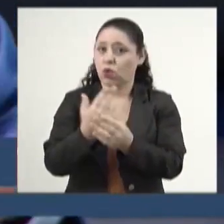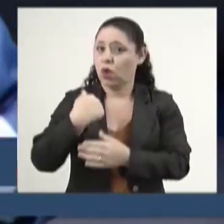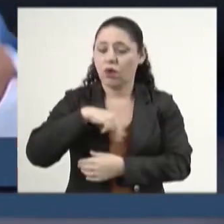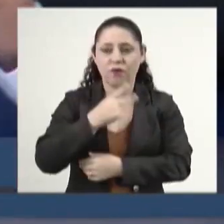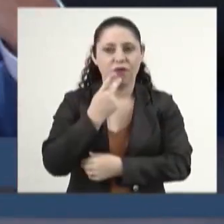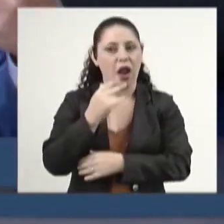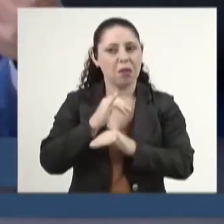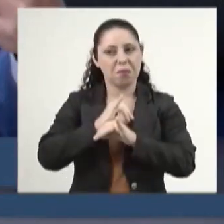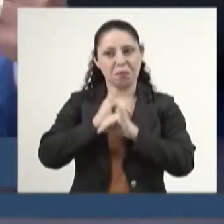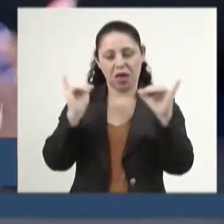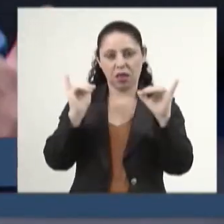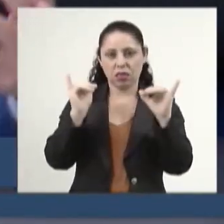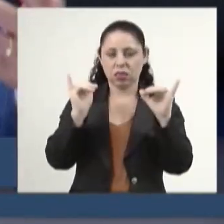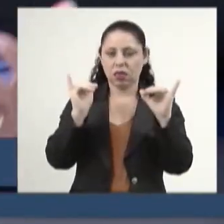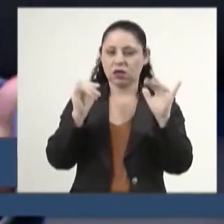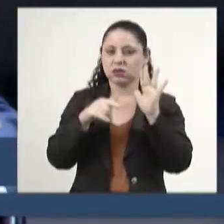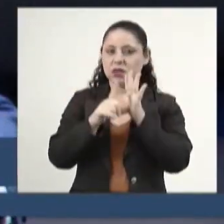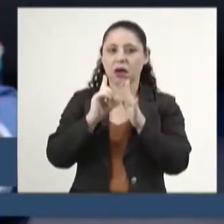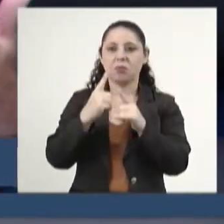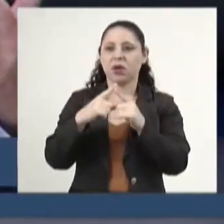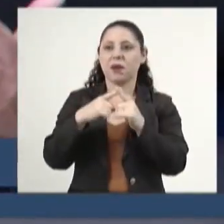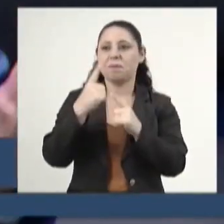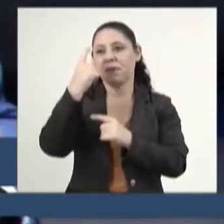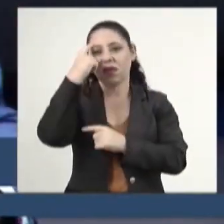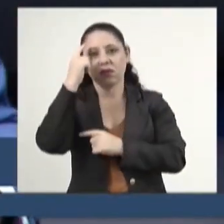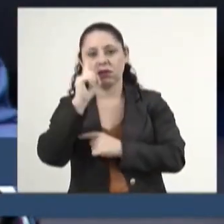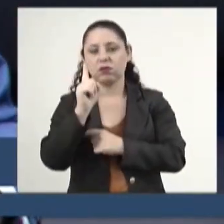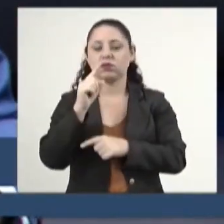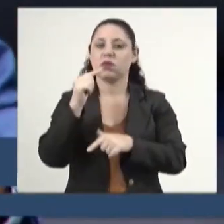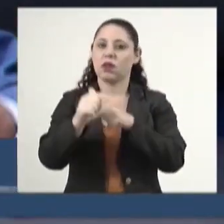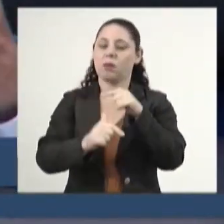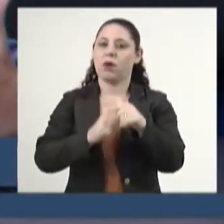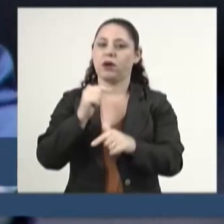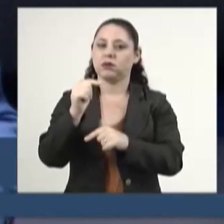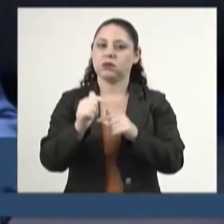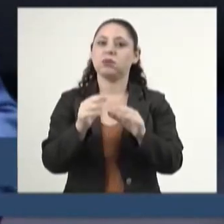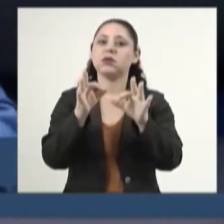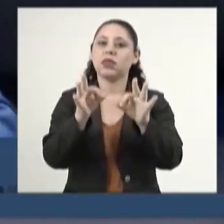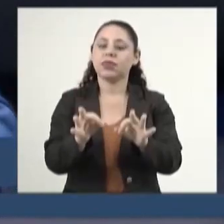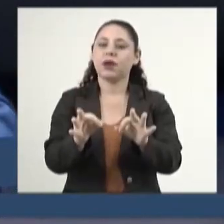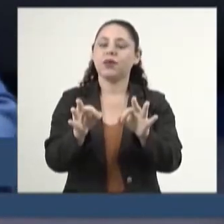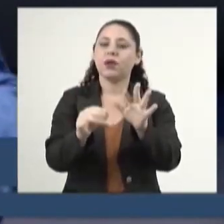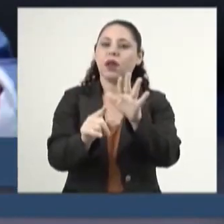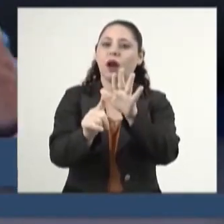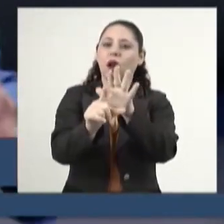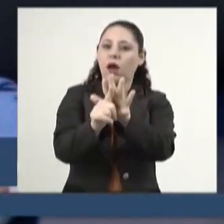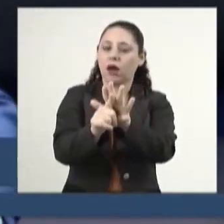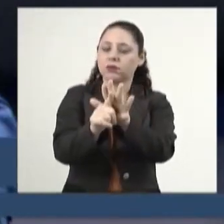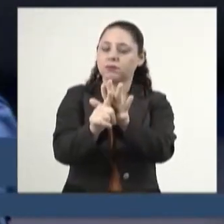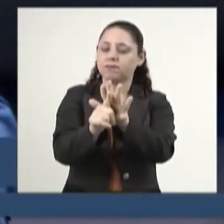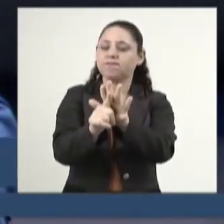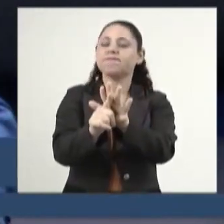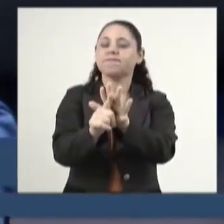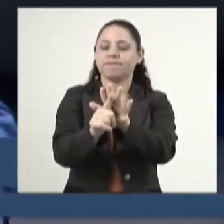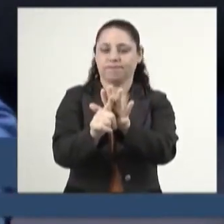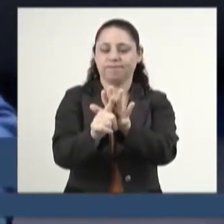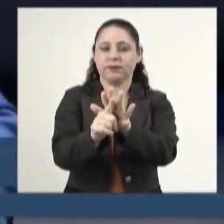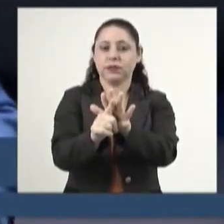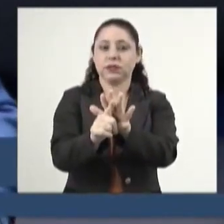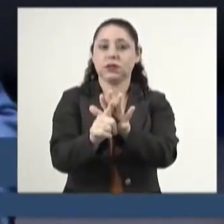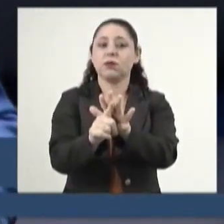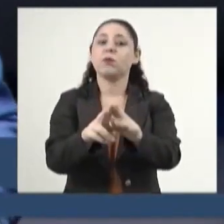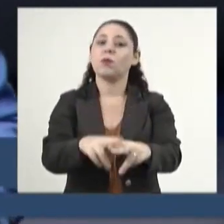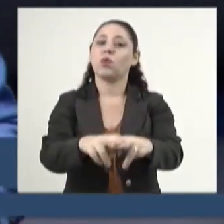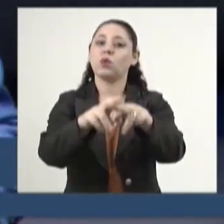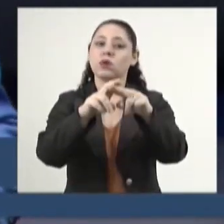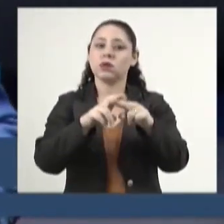faz manifestação por especulação. Nós trabalhamos dentro daquilo que é extrema legalidade. Assim